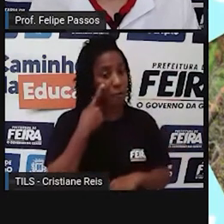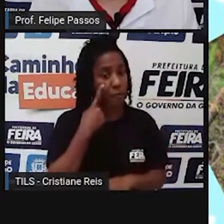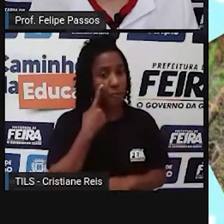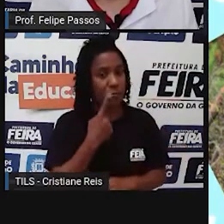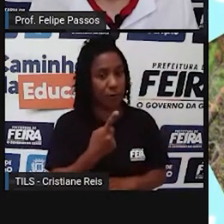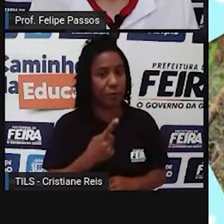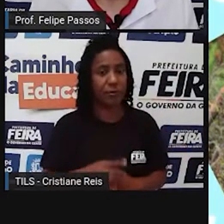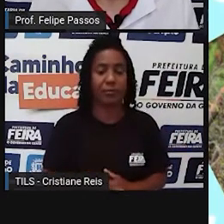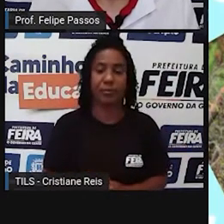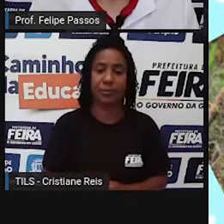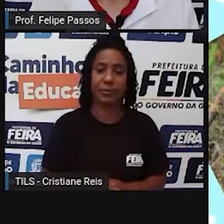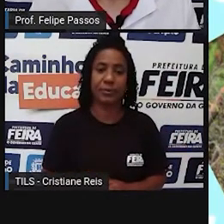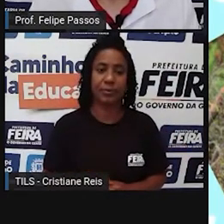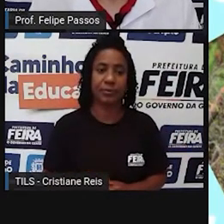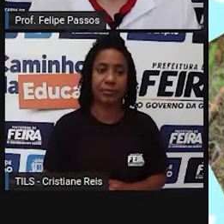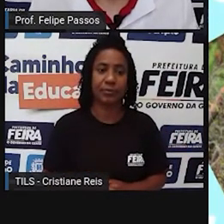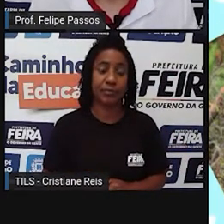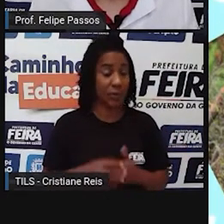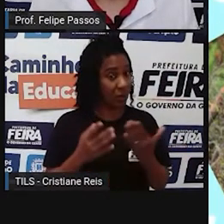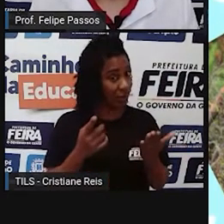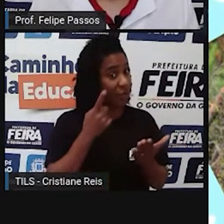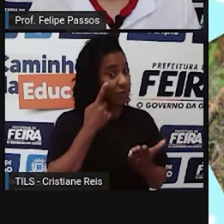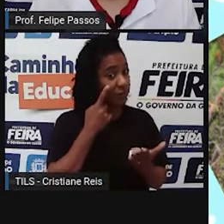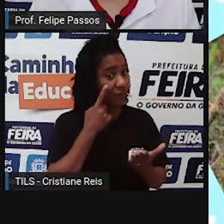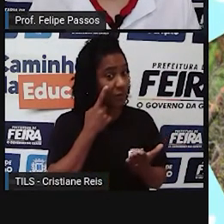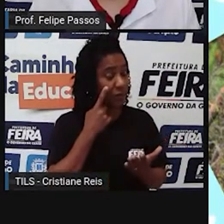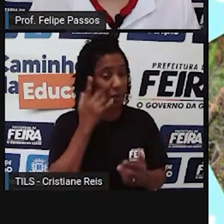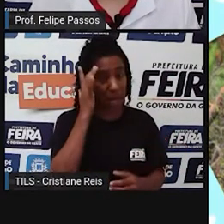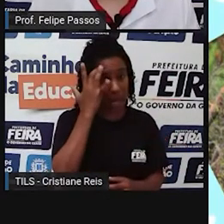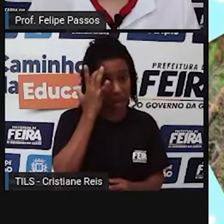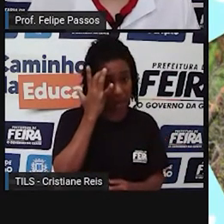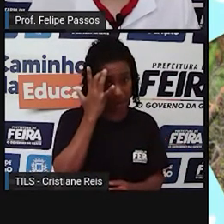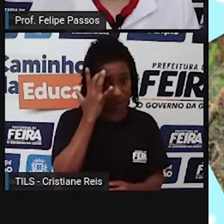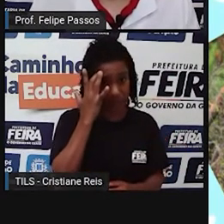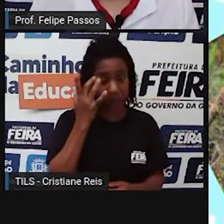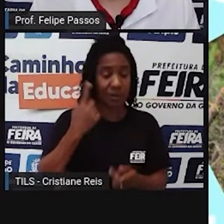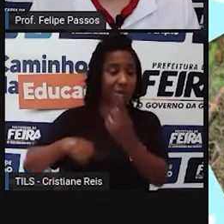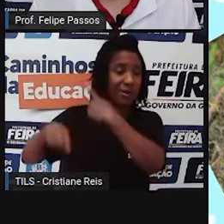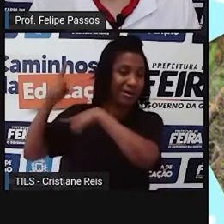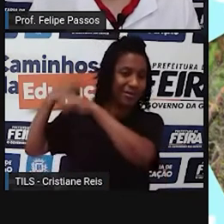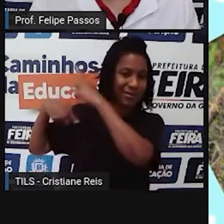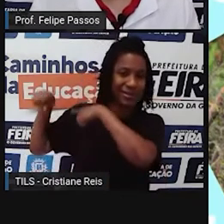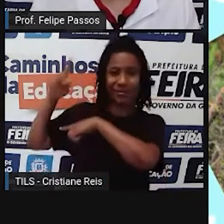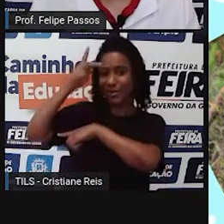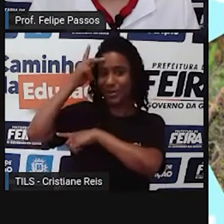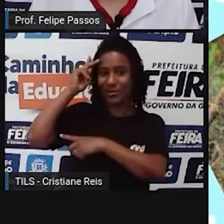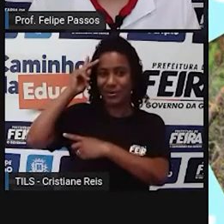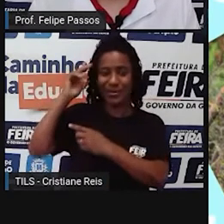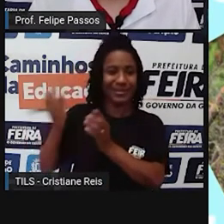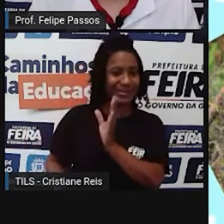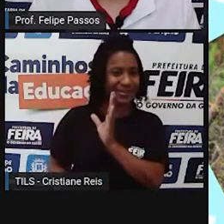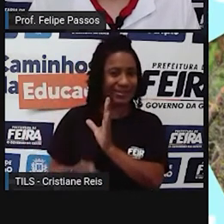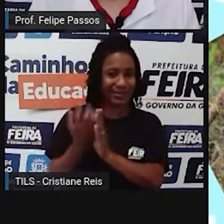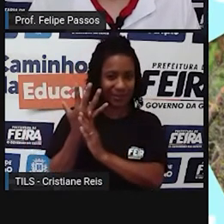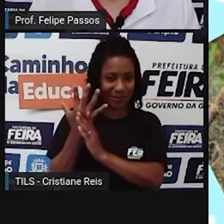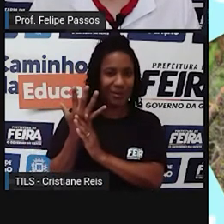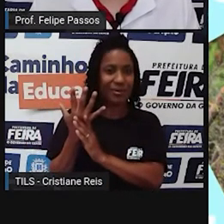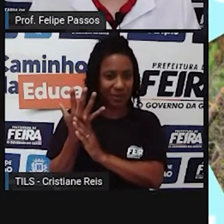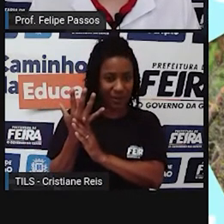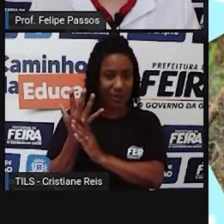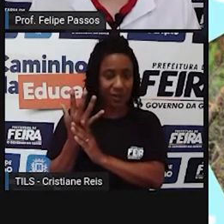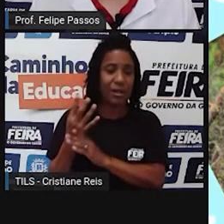humano surgiu, né? A gente vem, por exemplo, extraindo recursos naturais.